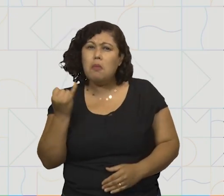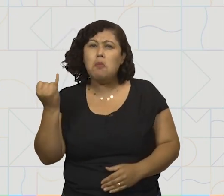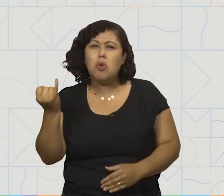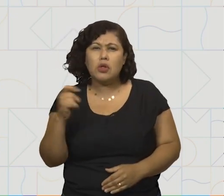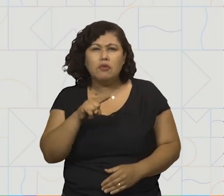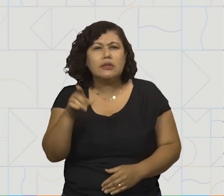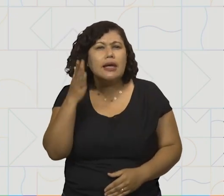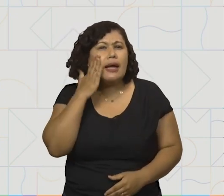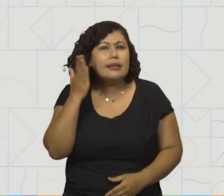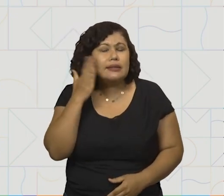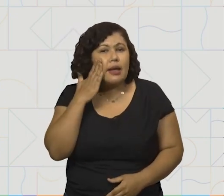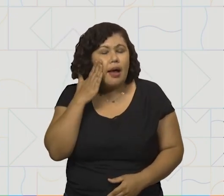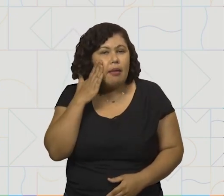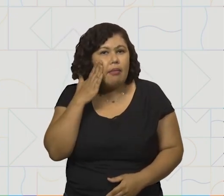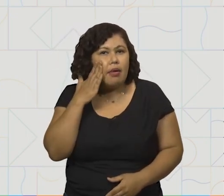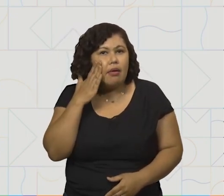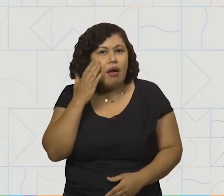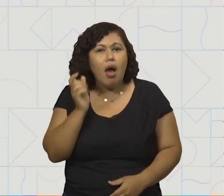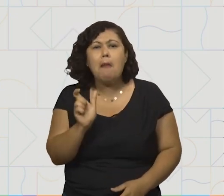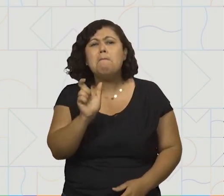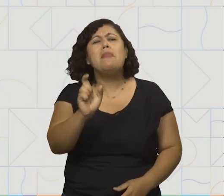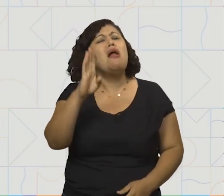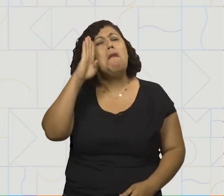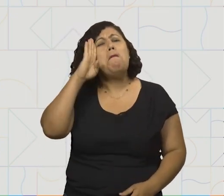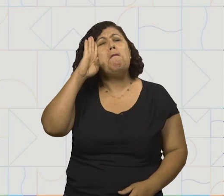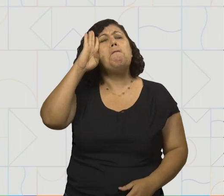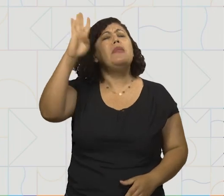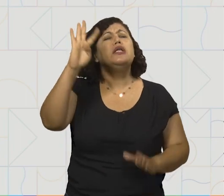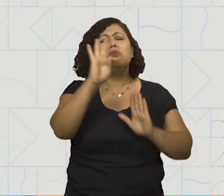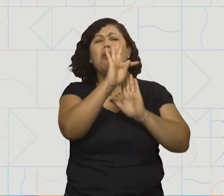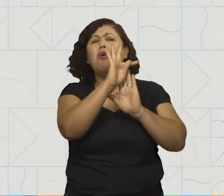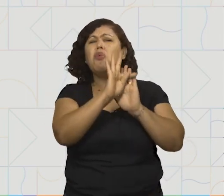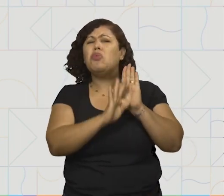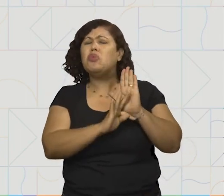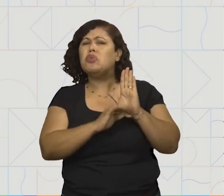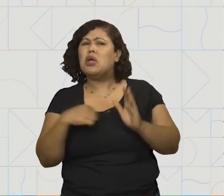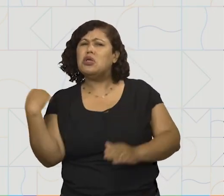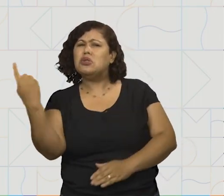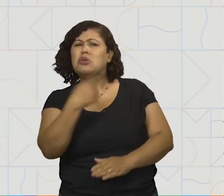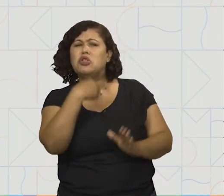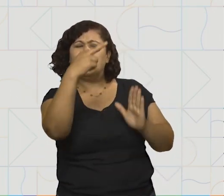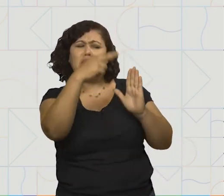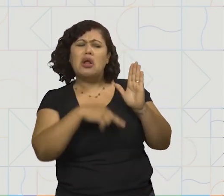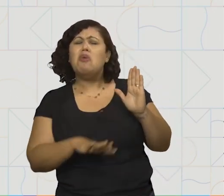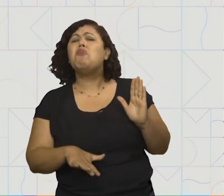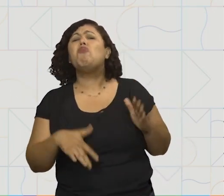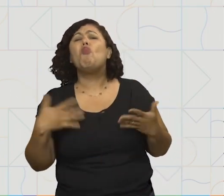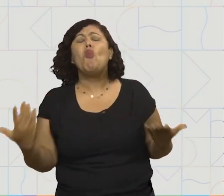É a palavra principal do texto que acabamos de ler.